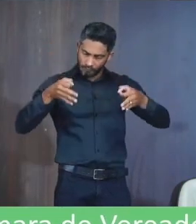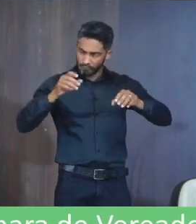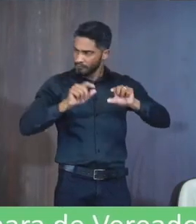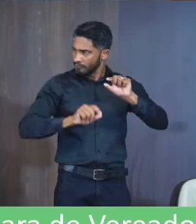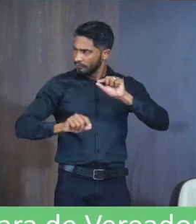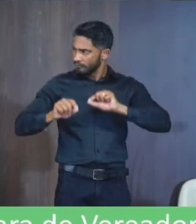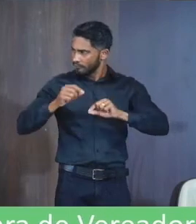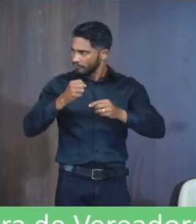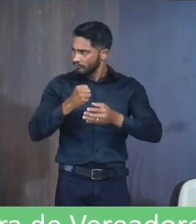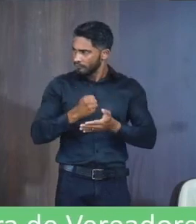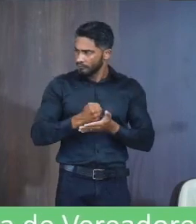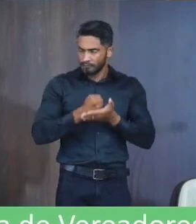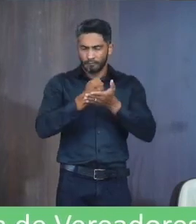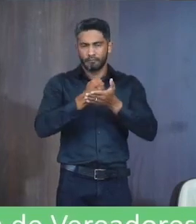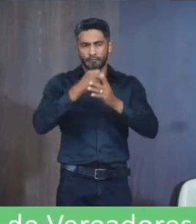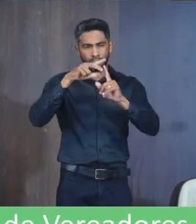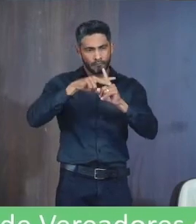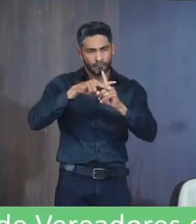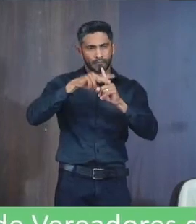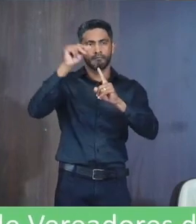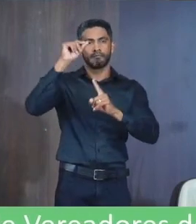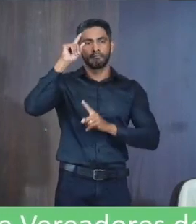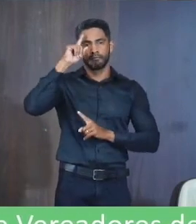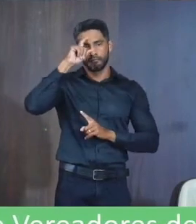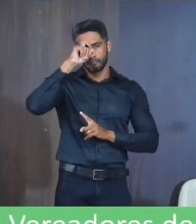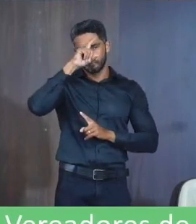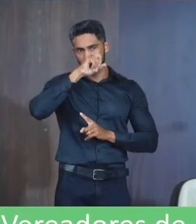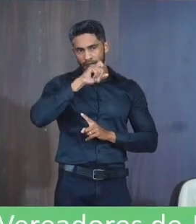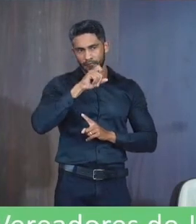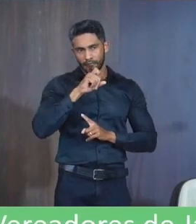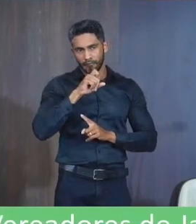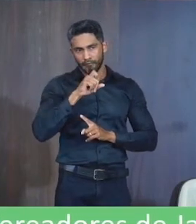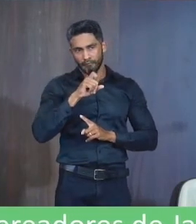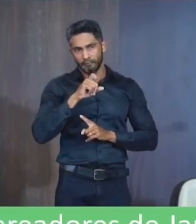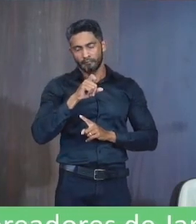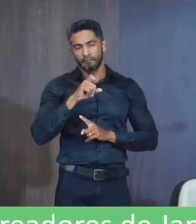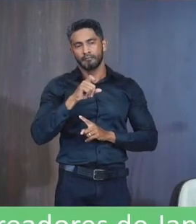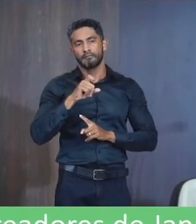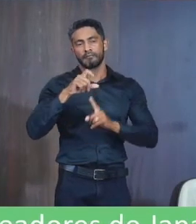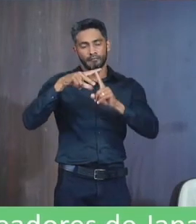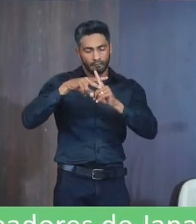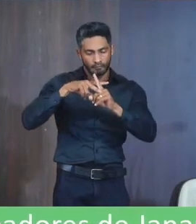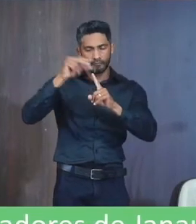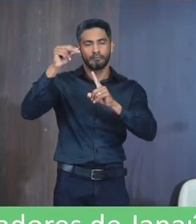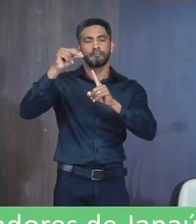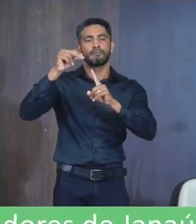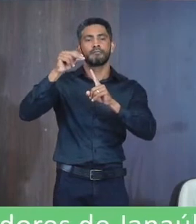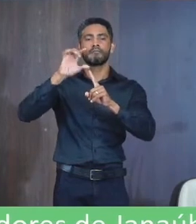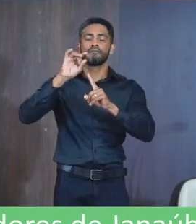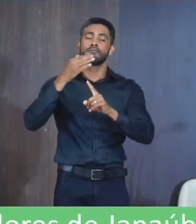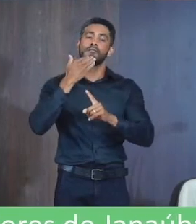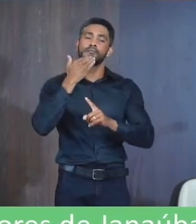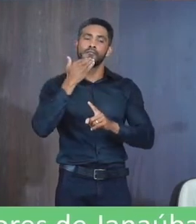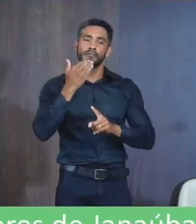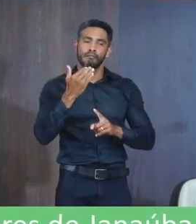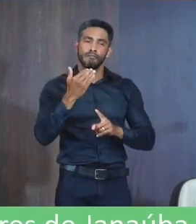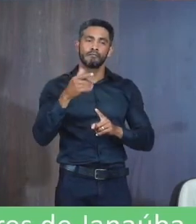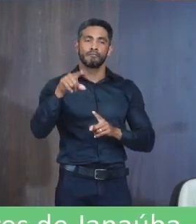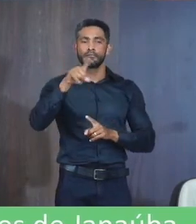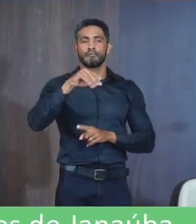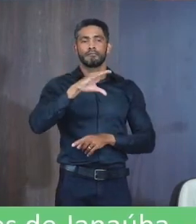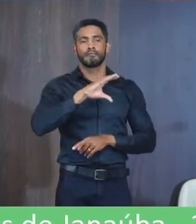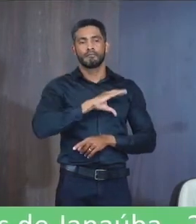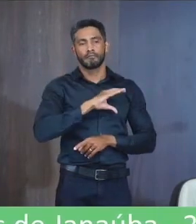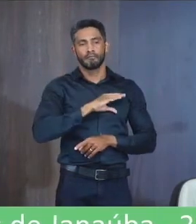superaram As maiores dificuldades Então quem supera Vence Eu só quero pedir Novos